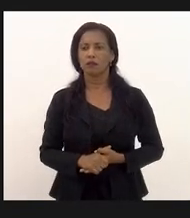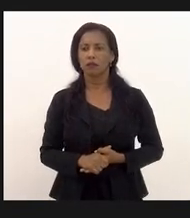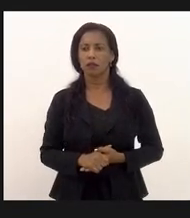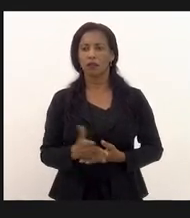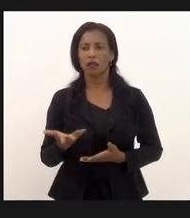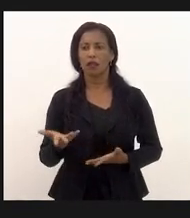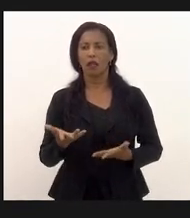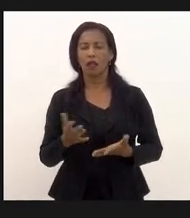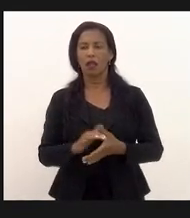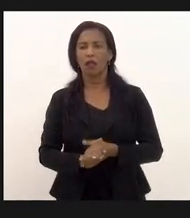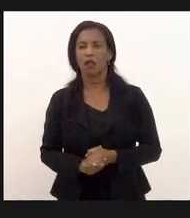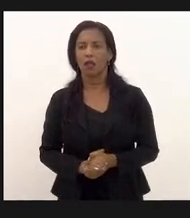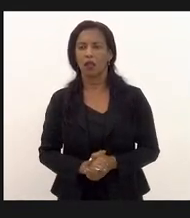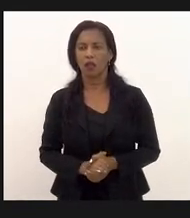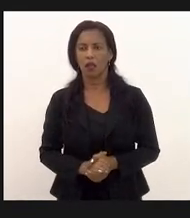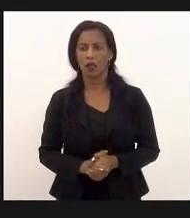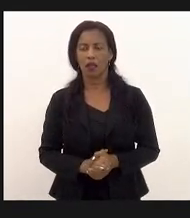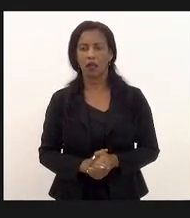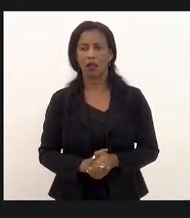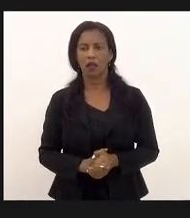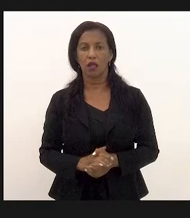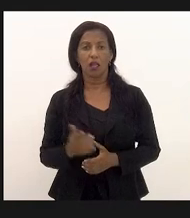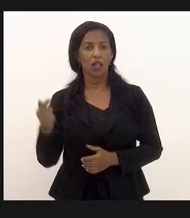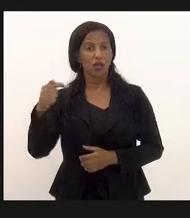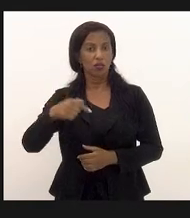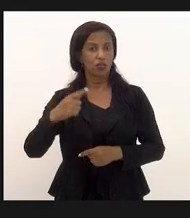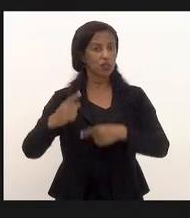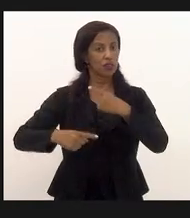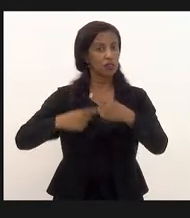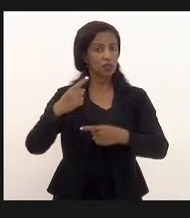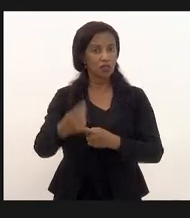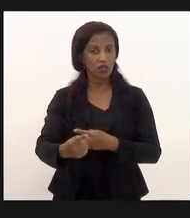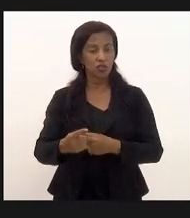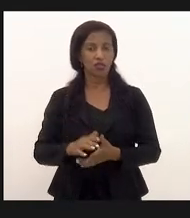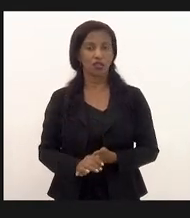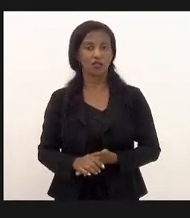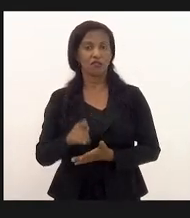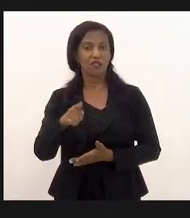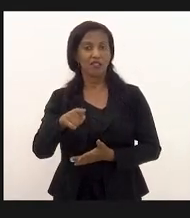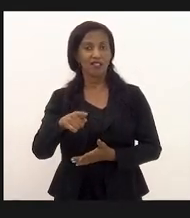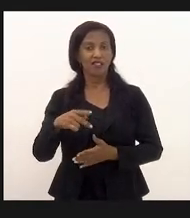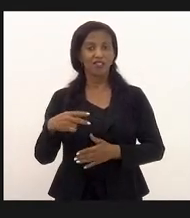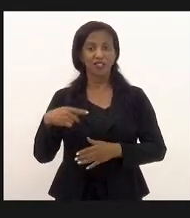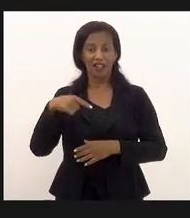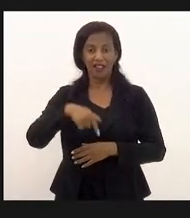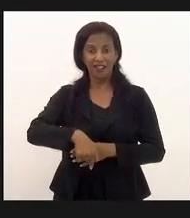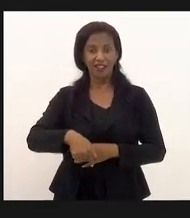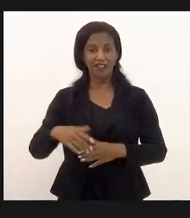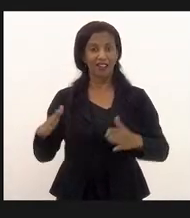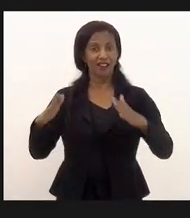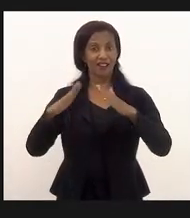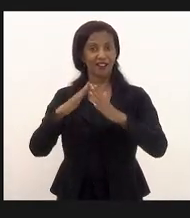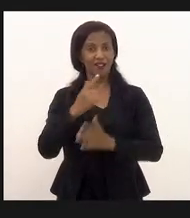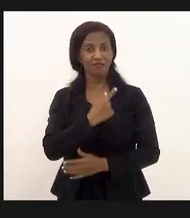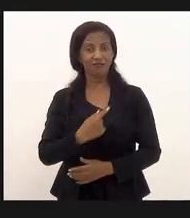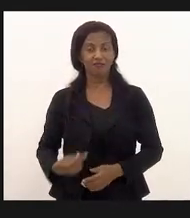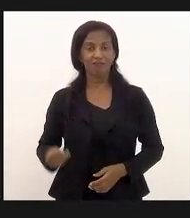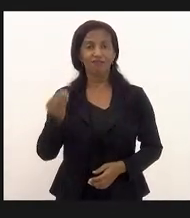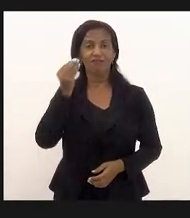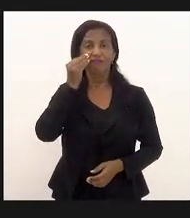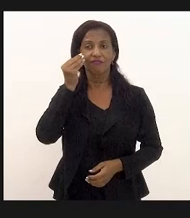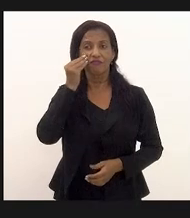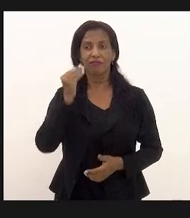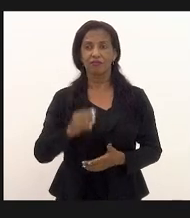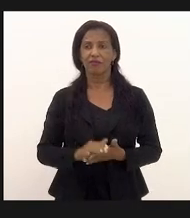governo é isso que o governo é aquilo e no dia seguinte está no palácio guanabara tentando